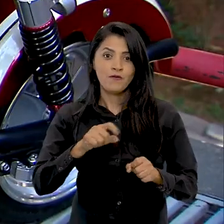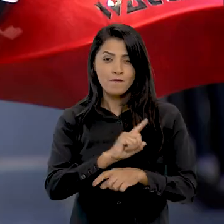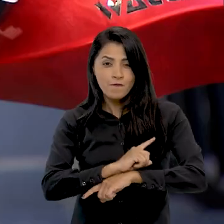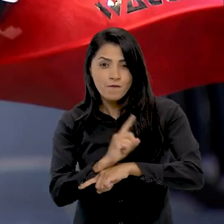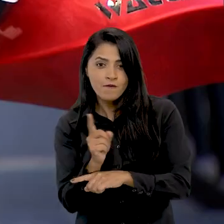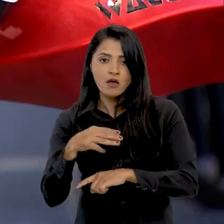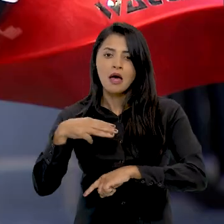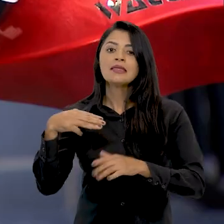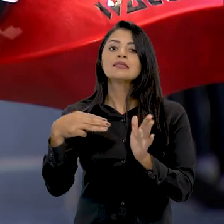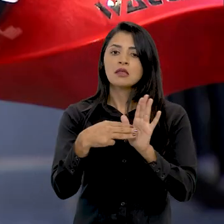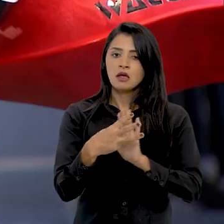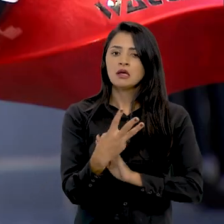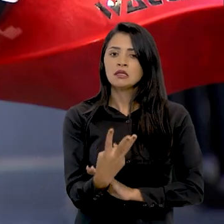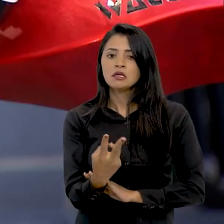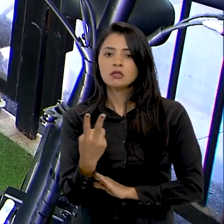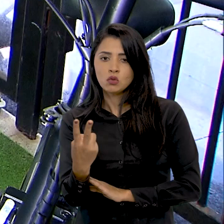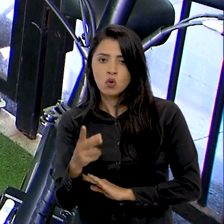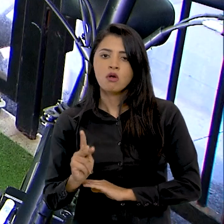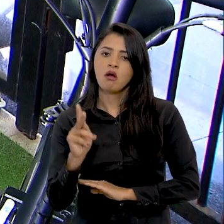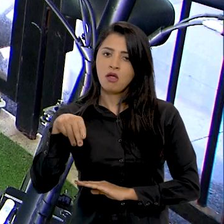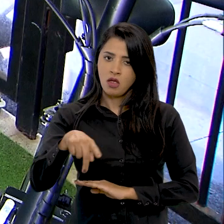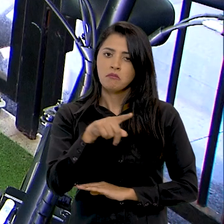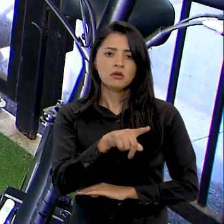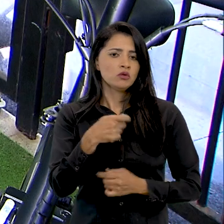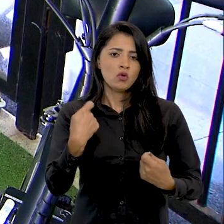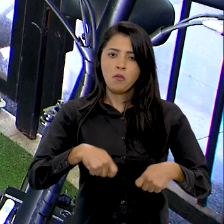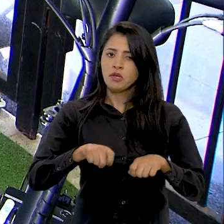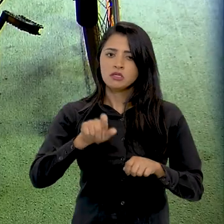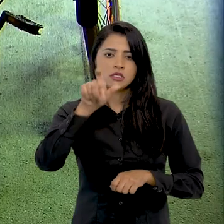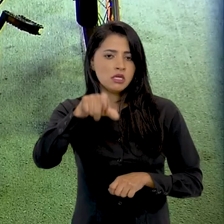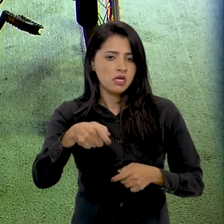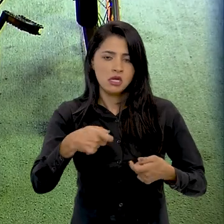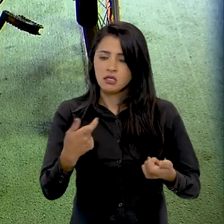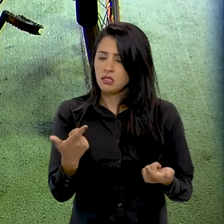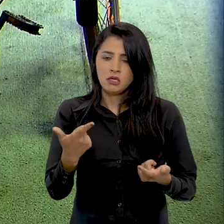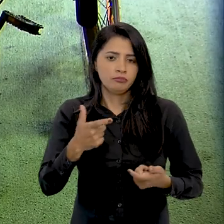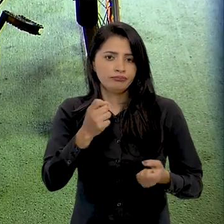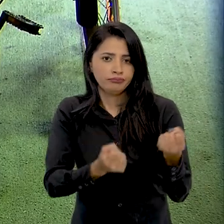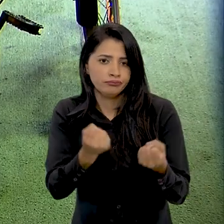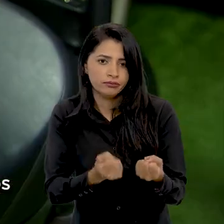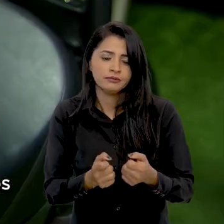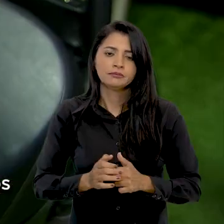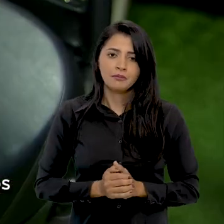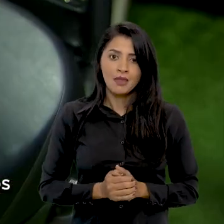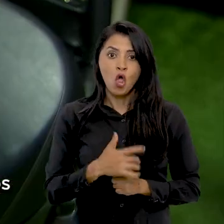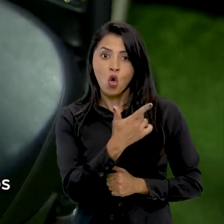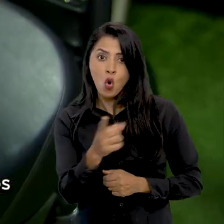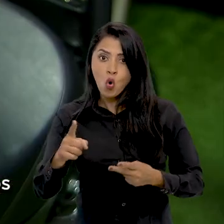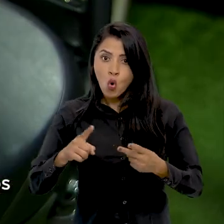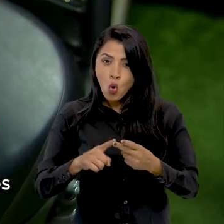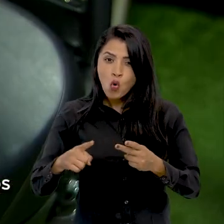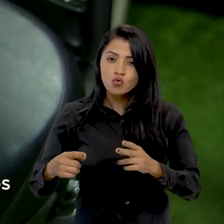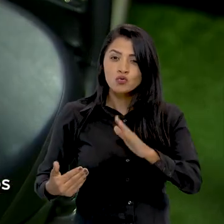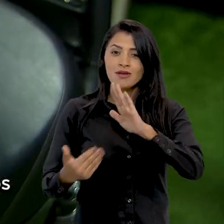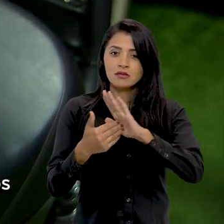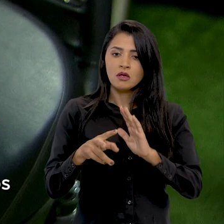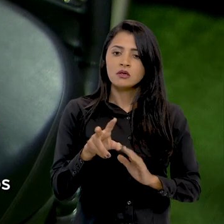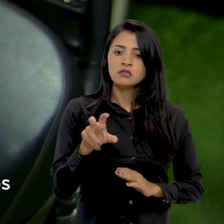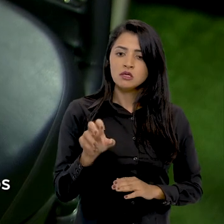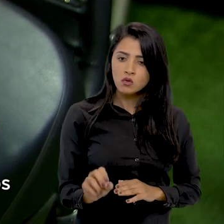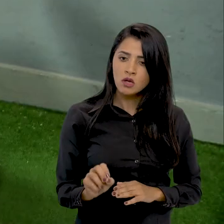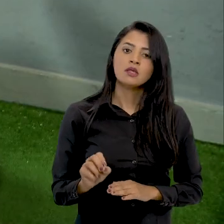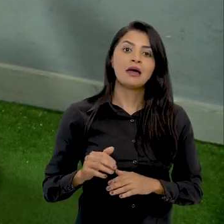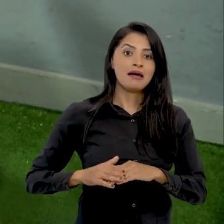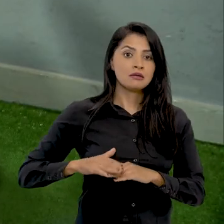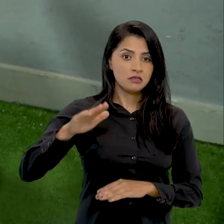de até 32 km por hora estão isentas de licença e habilitação. Já veículos que chegam a 50